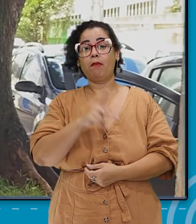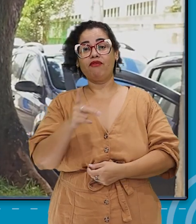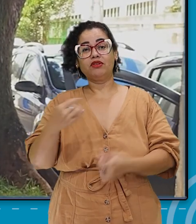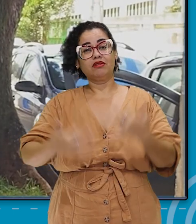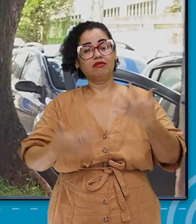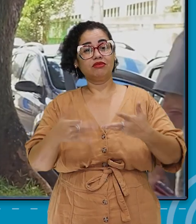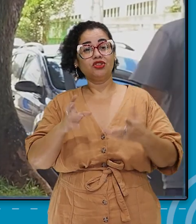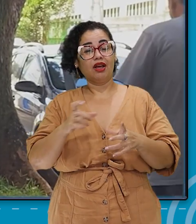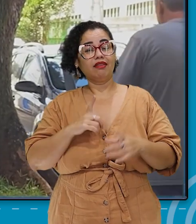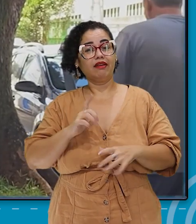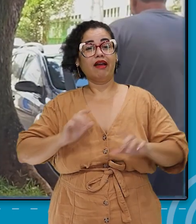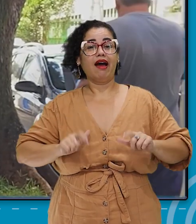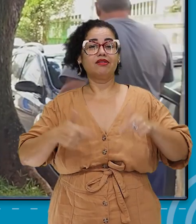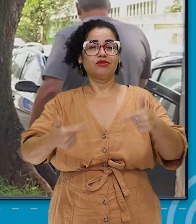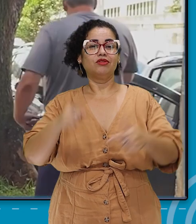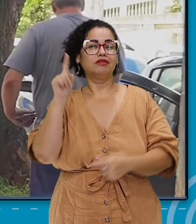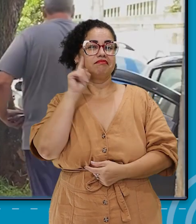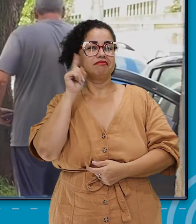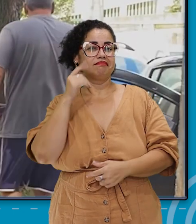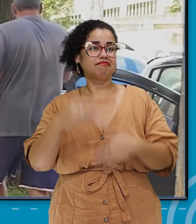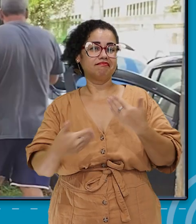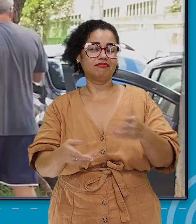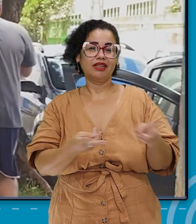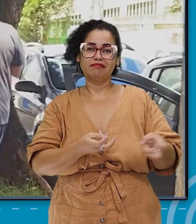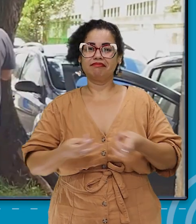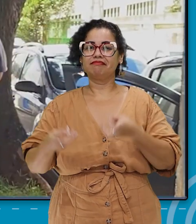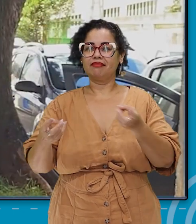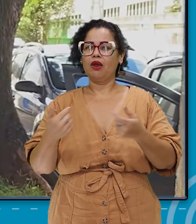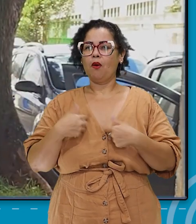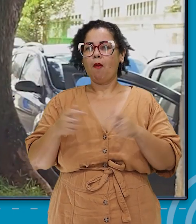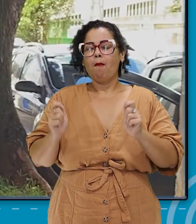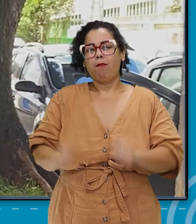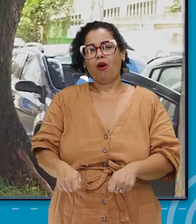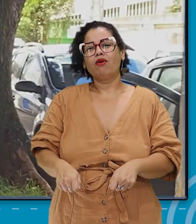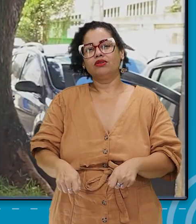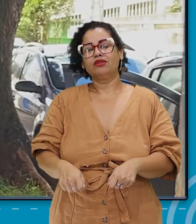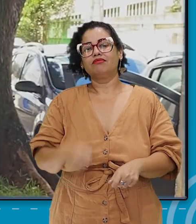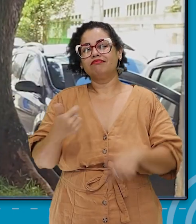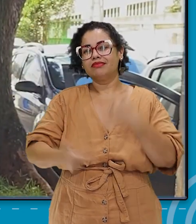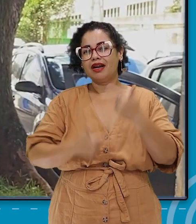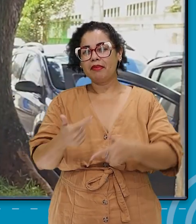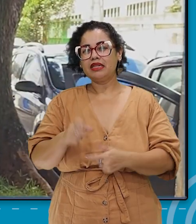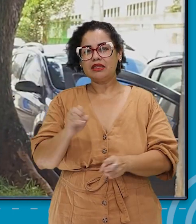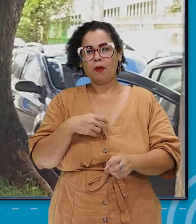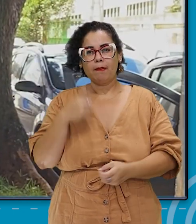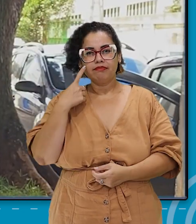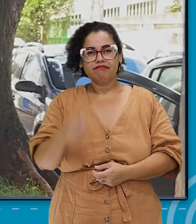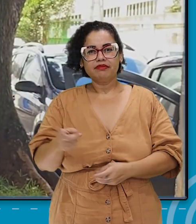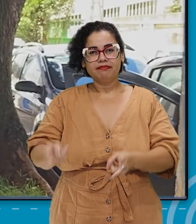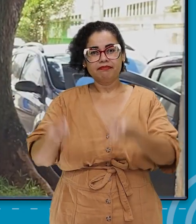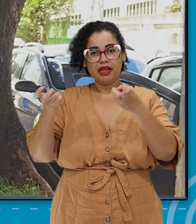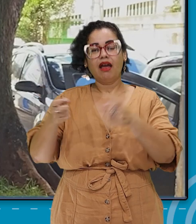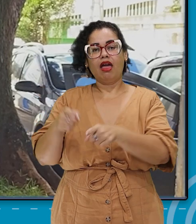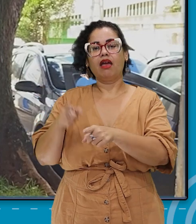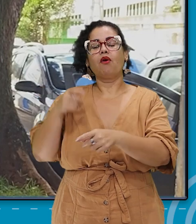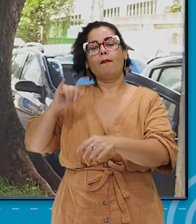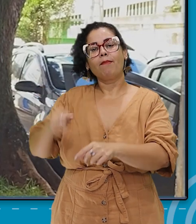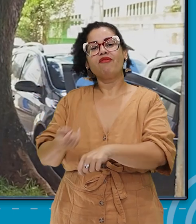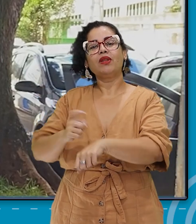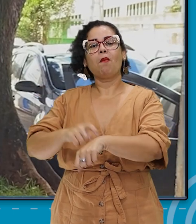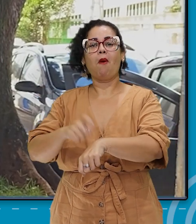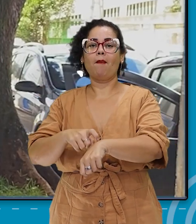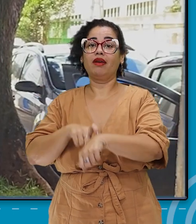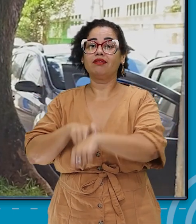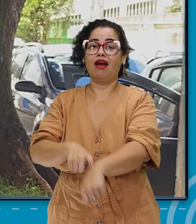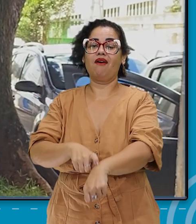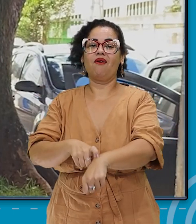professor, a partir das ações cotidianas, ele ter esse olhar. Eu posso sim trabalhar, se eu vi, se eu percebi, é ali que eu vou dialogar,